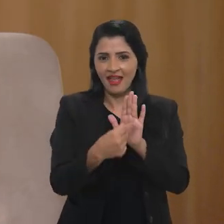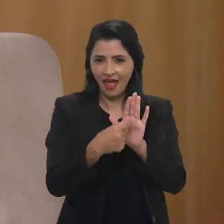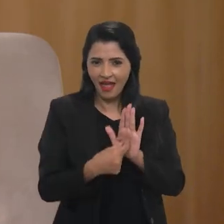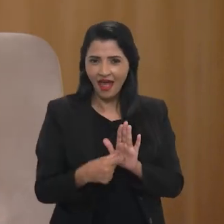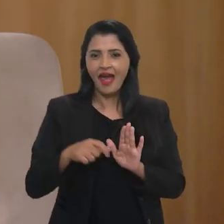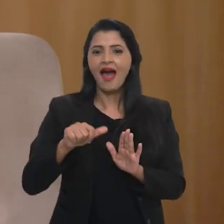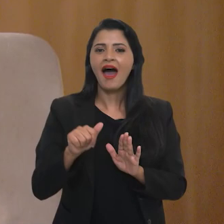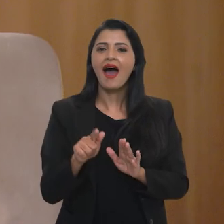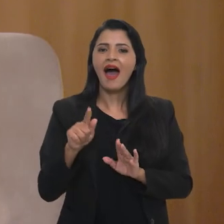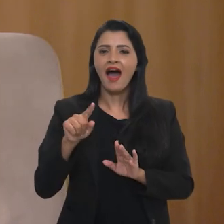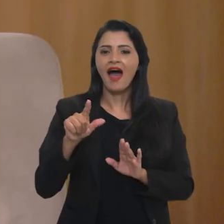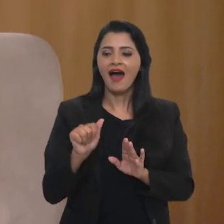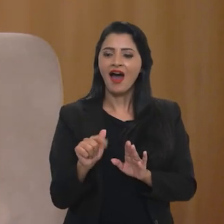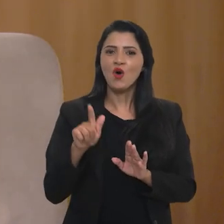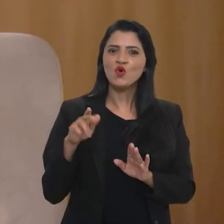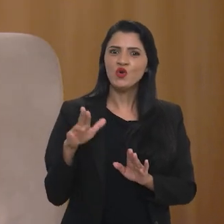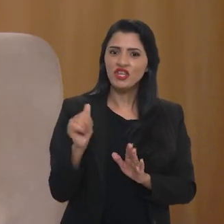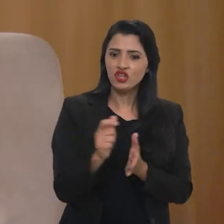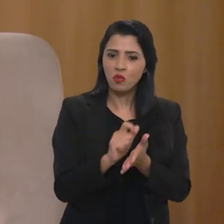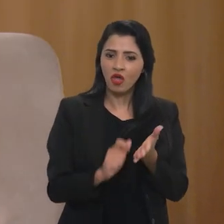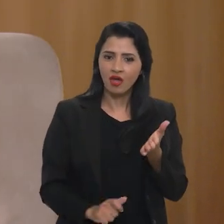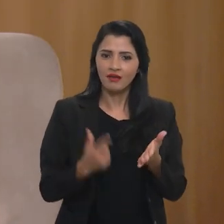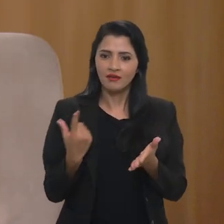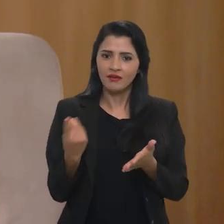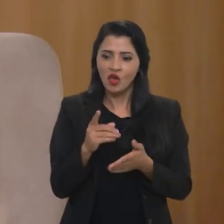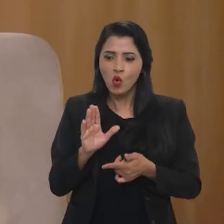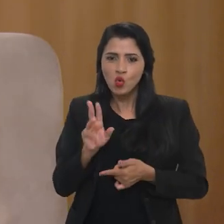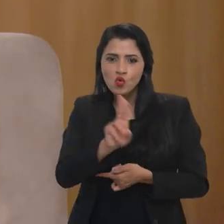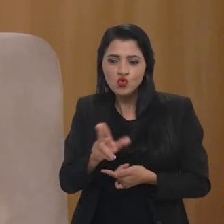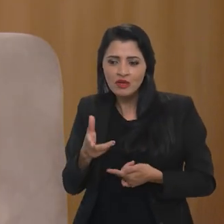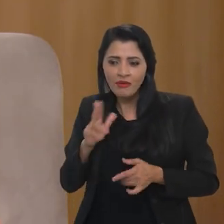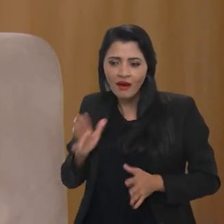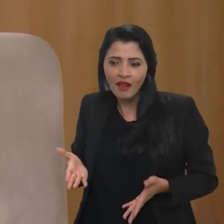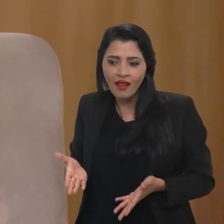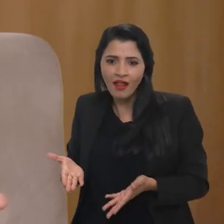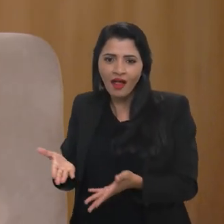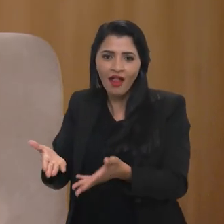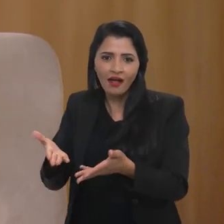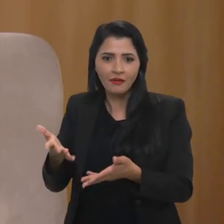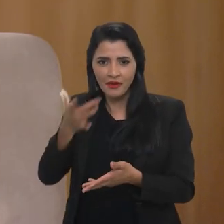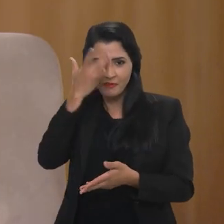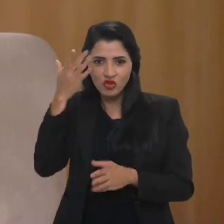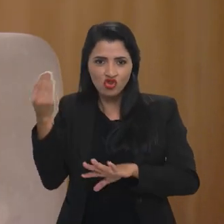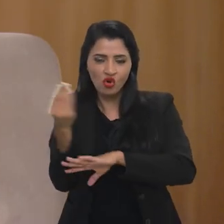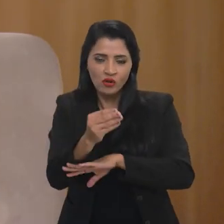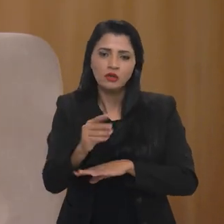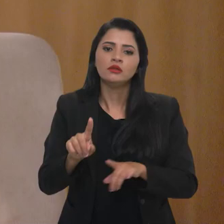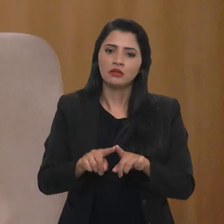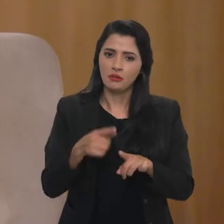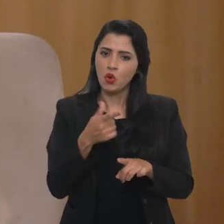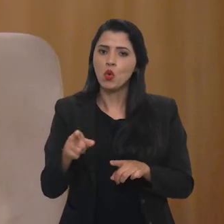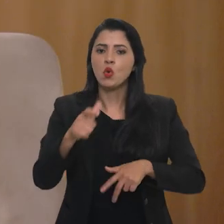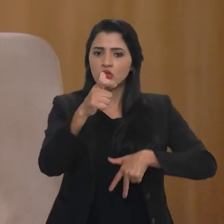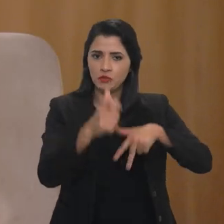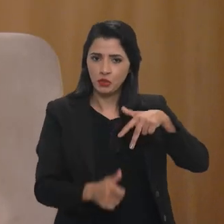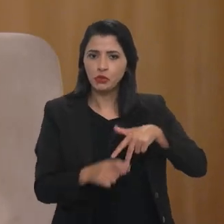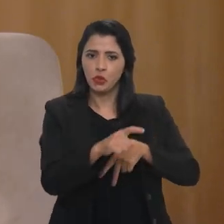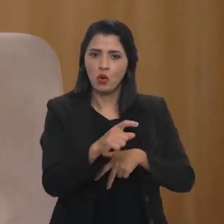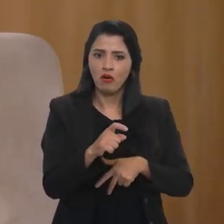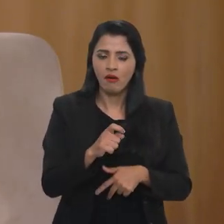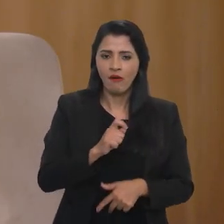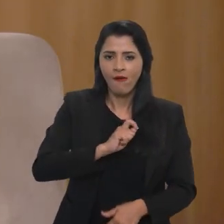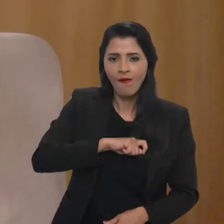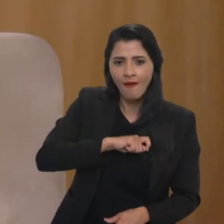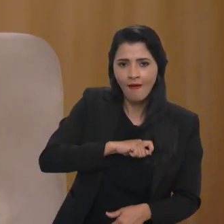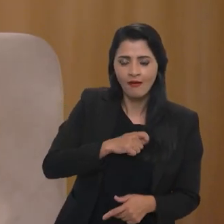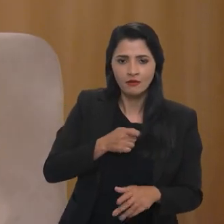para engajar pessoas. Então, tem alguns problemas em relação a isso, né? É claro, e também, enfim, tem agentes maliciosos que não só,